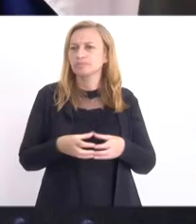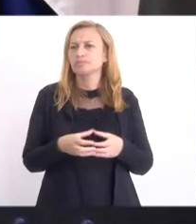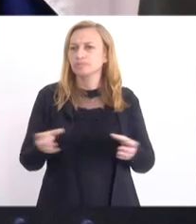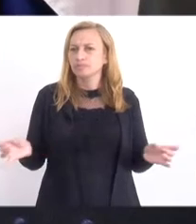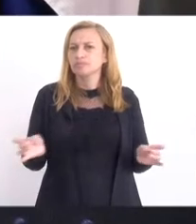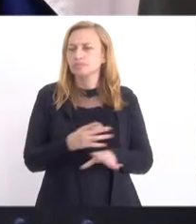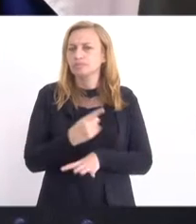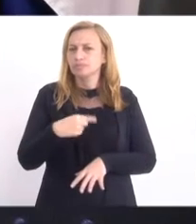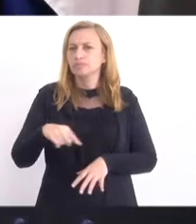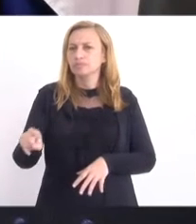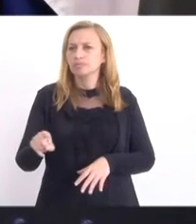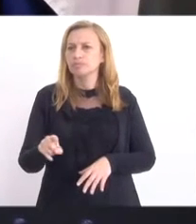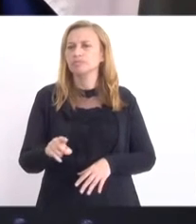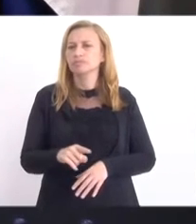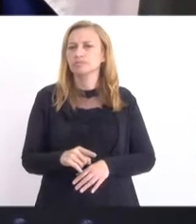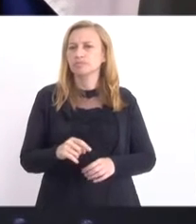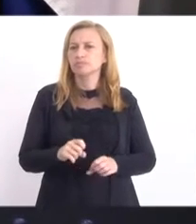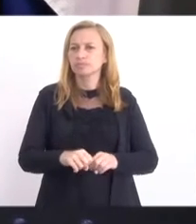para ir para o plenário.